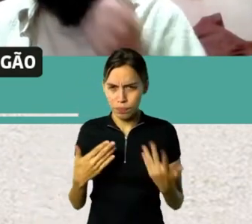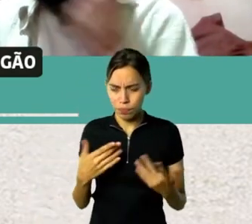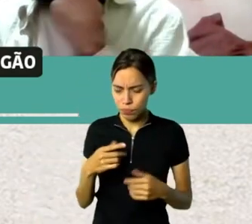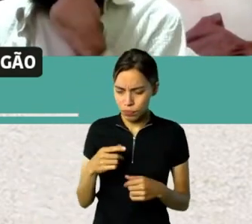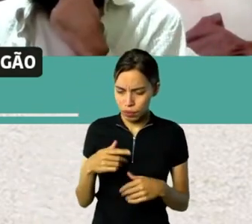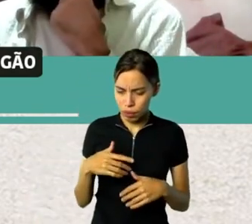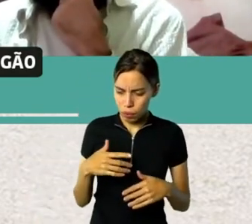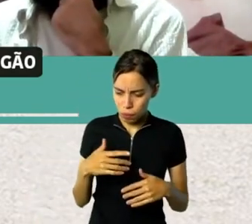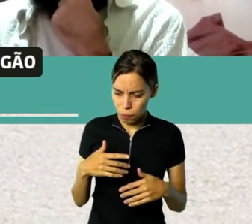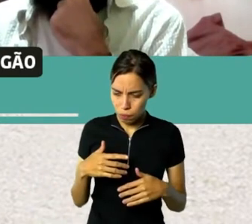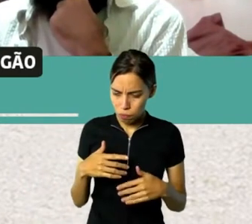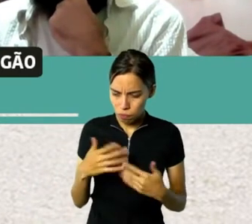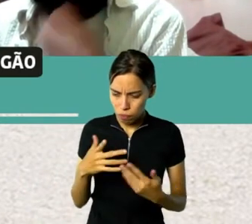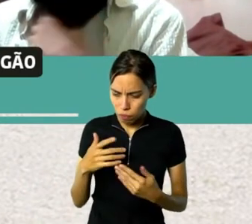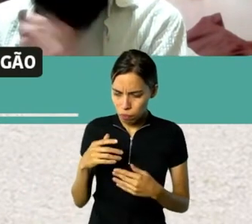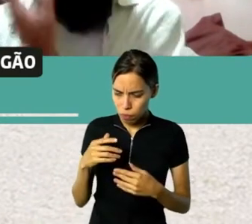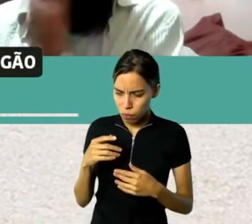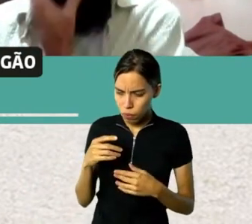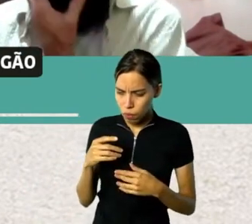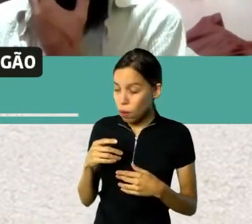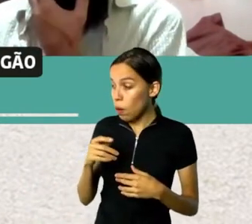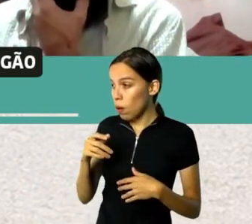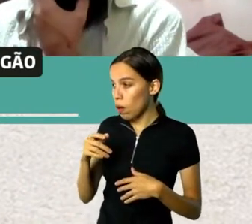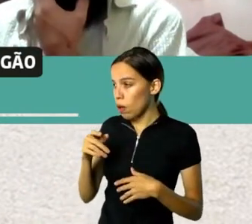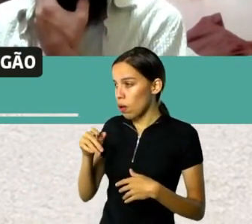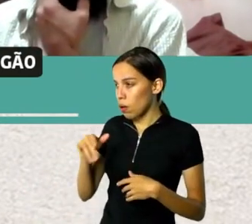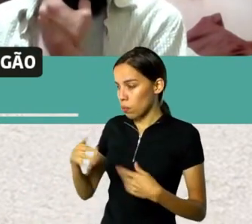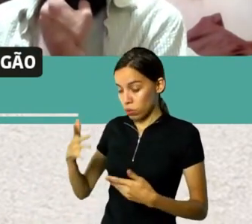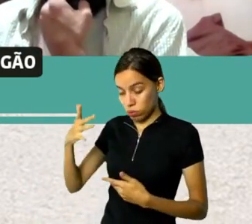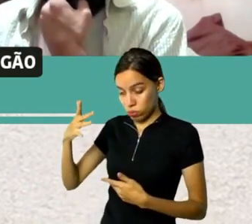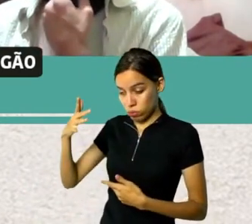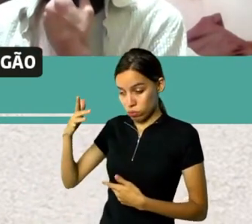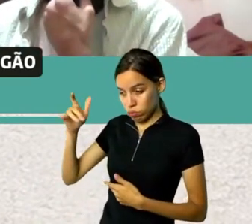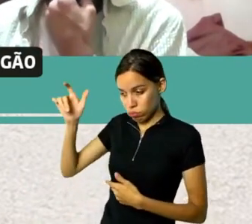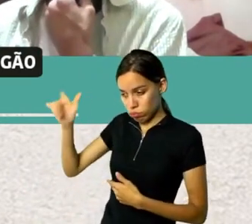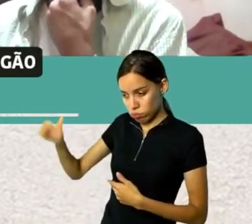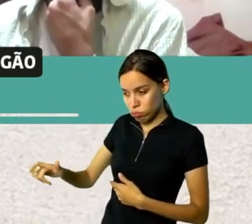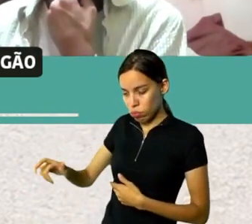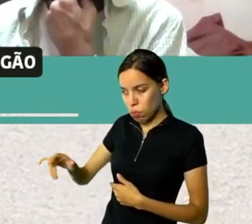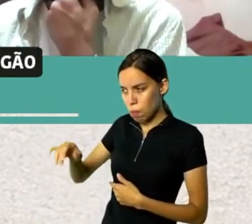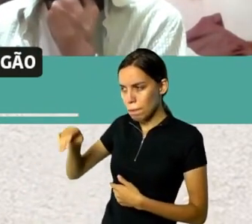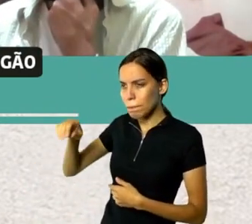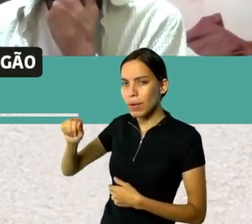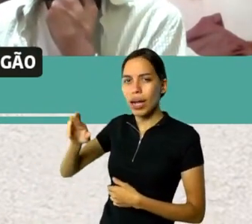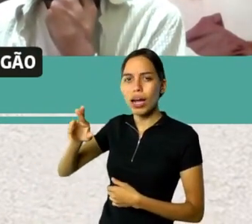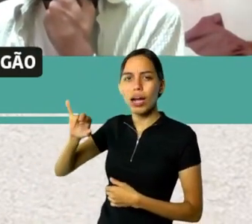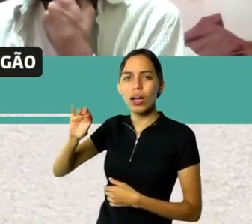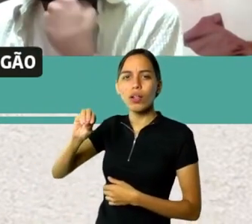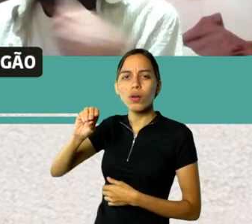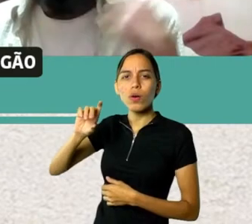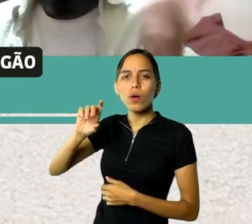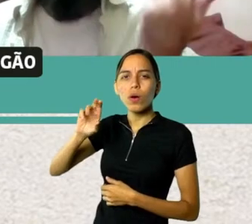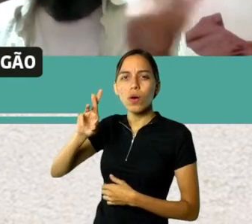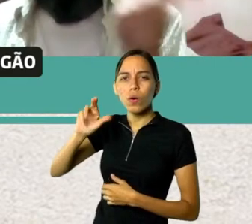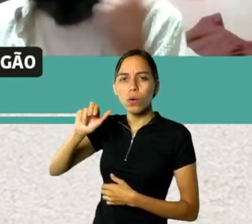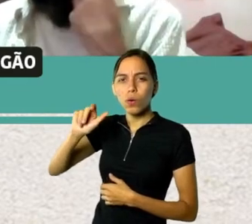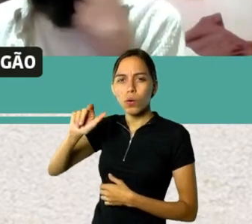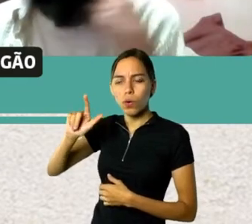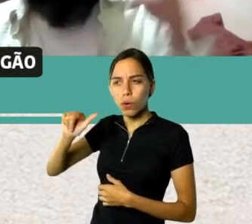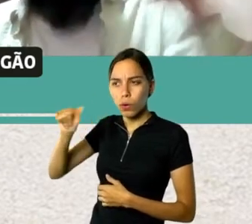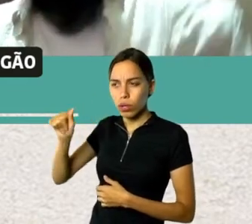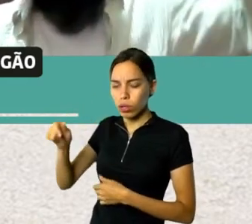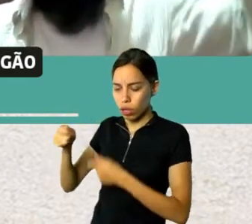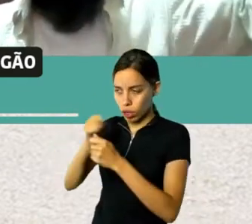a primeira pessoa que a gente consultou no Rio de Janeiro foi o Mário Rolo, meu primo lá do Rio, que é filho do Mário